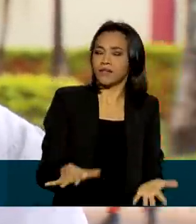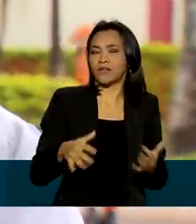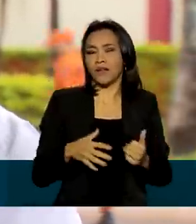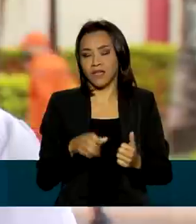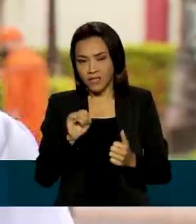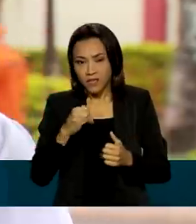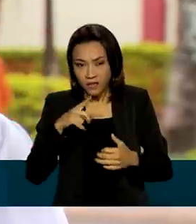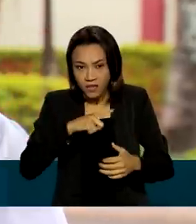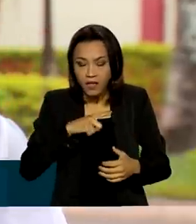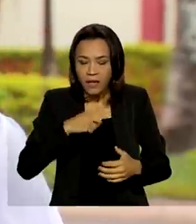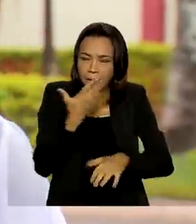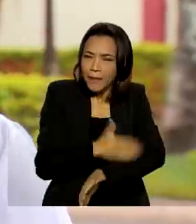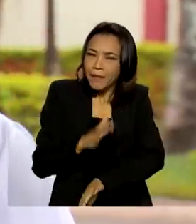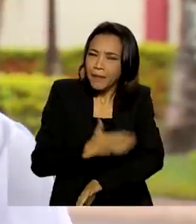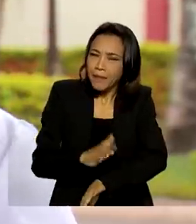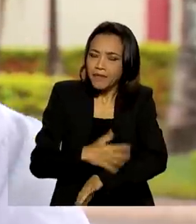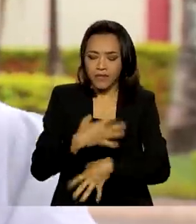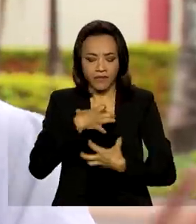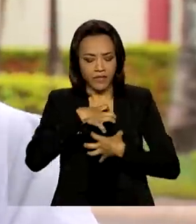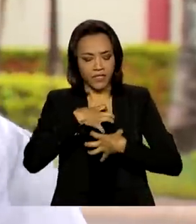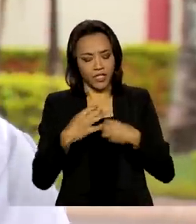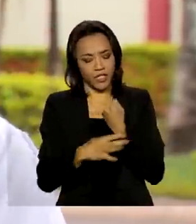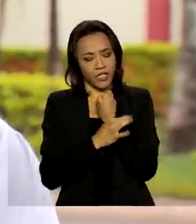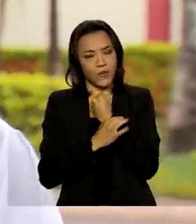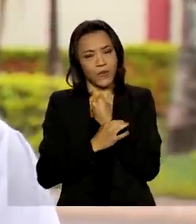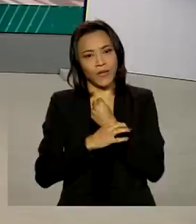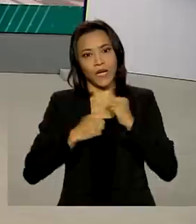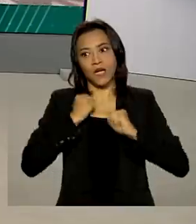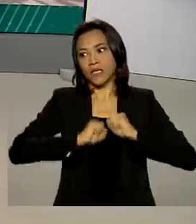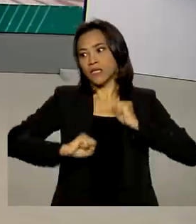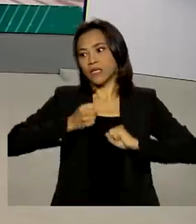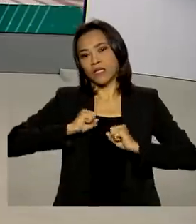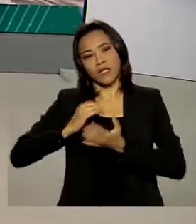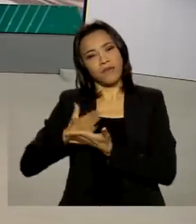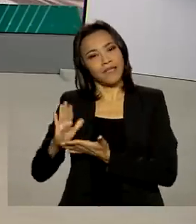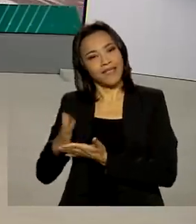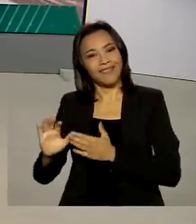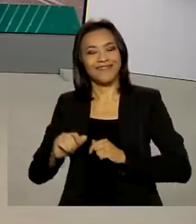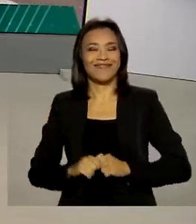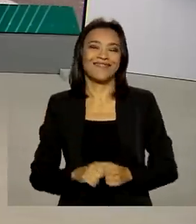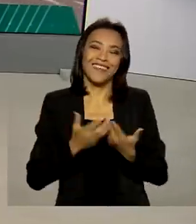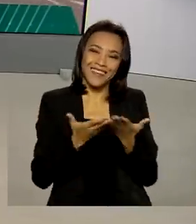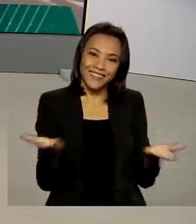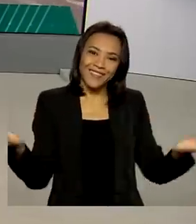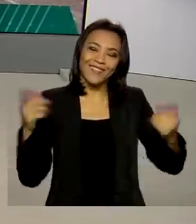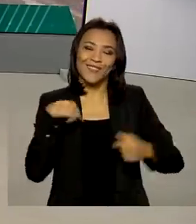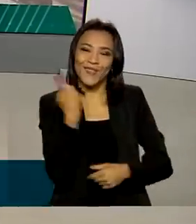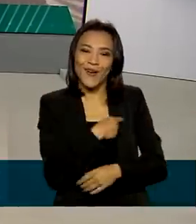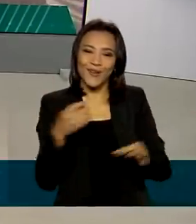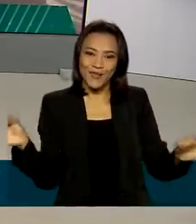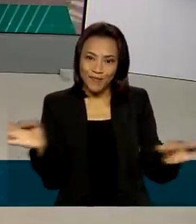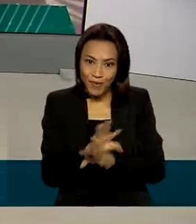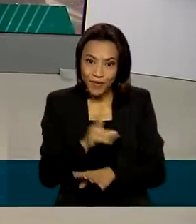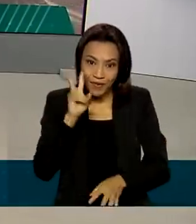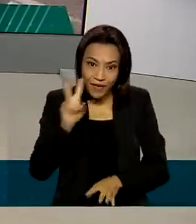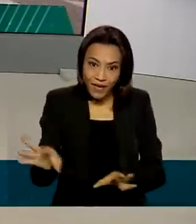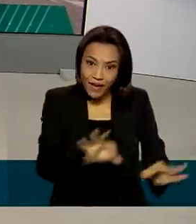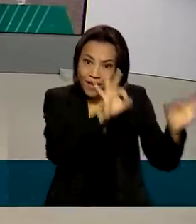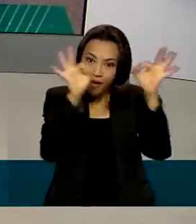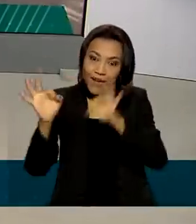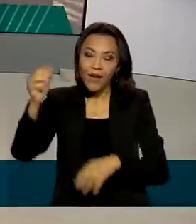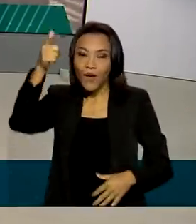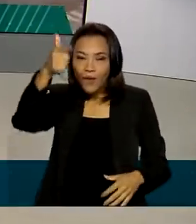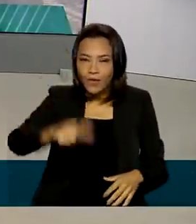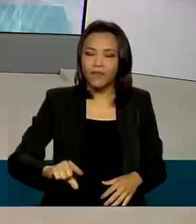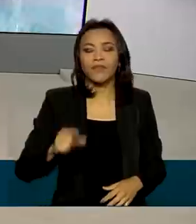prática, você vai se sentir seguro, a ansiedade vai ser deixada de lado. É isso, o Brasil em Dia termina aqui. Para rever as reportagens